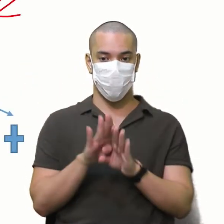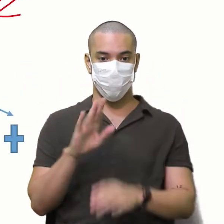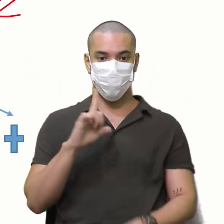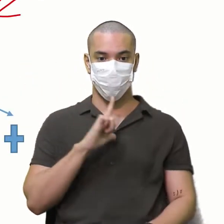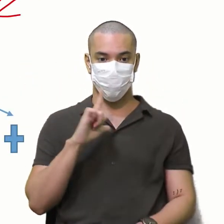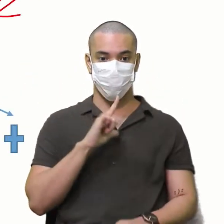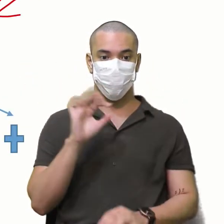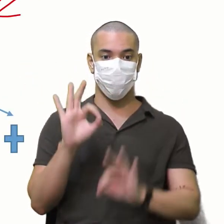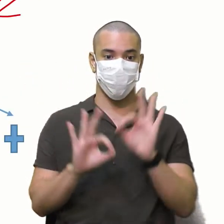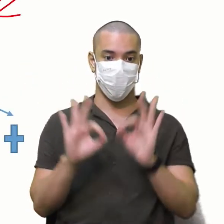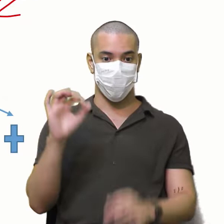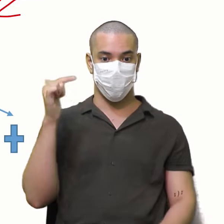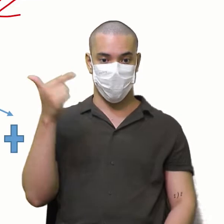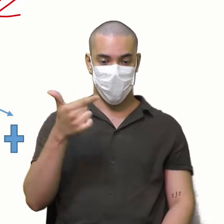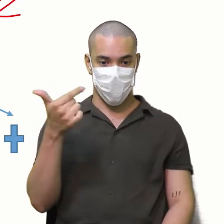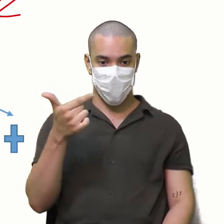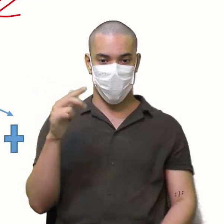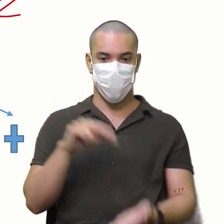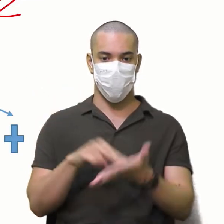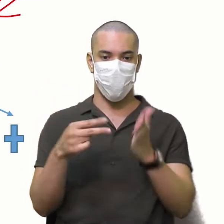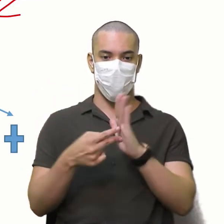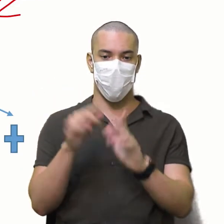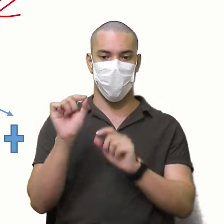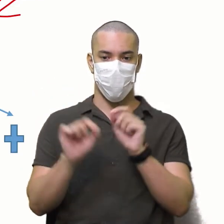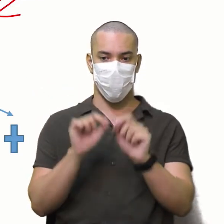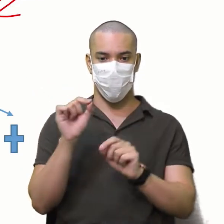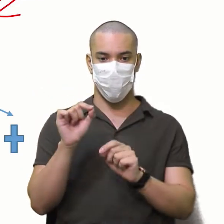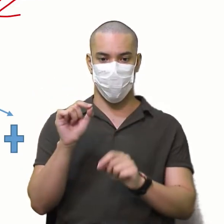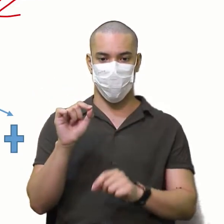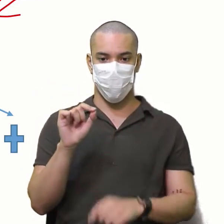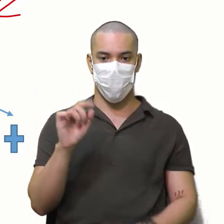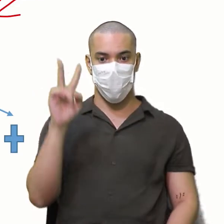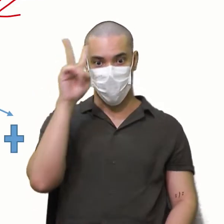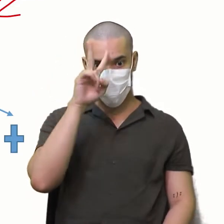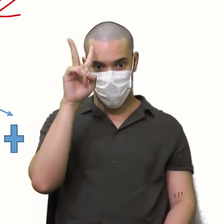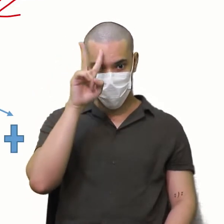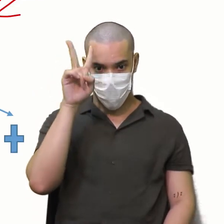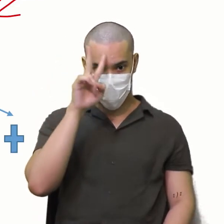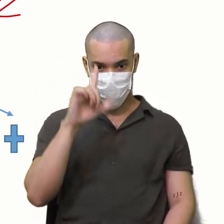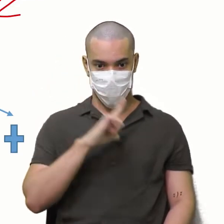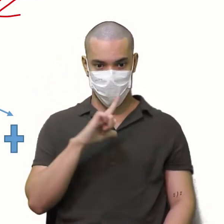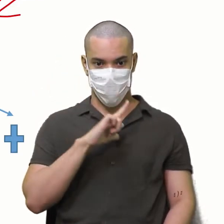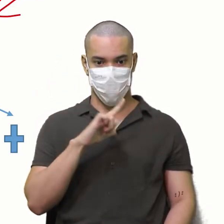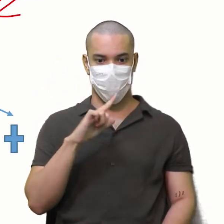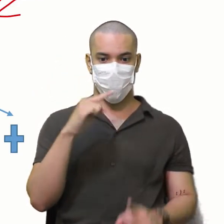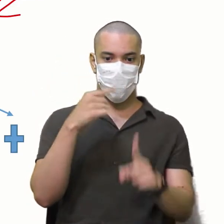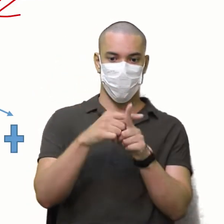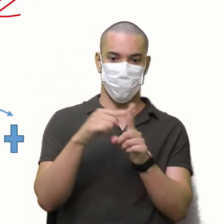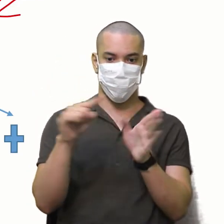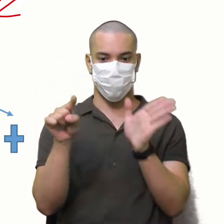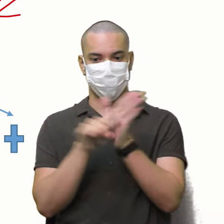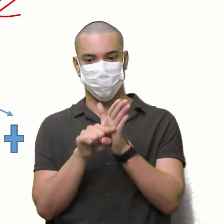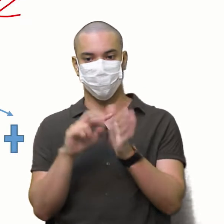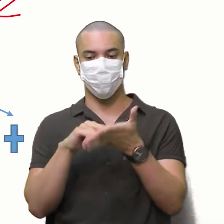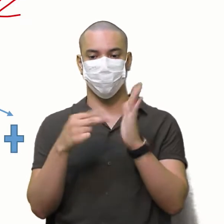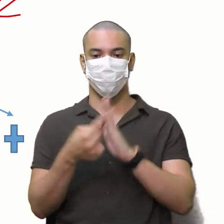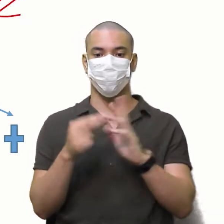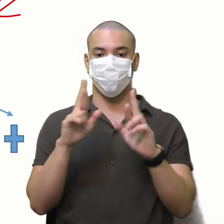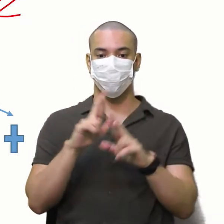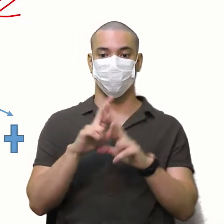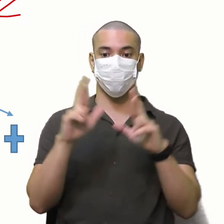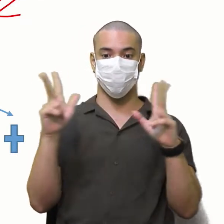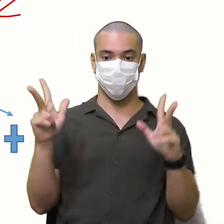ordem 2 Que é Olha só o detalhe que eu falo para vocês lá Do mais e do menos Mas é só você lembrar É a diferença